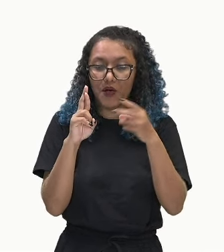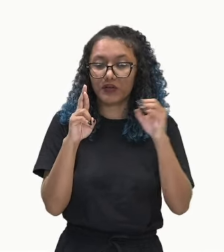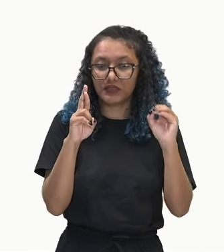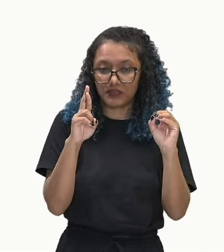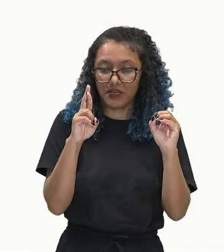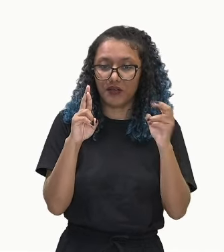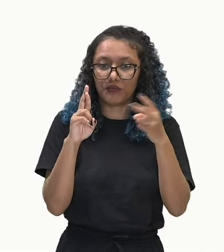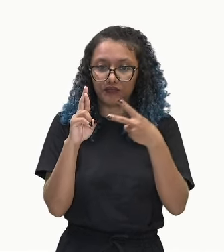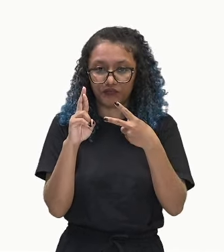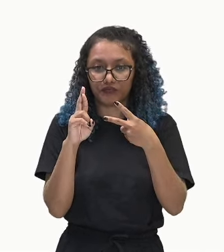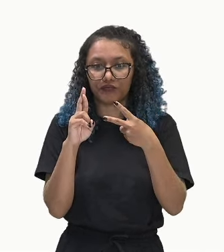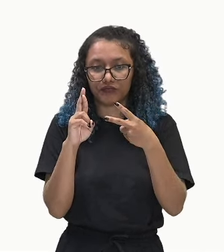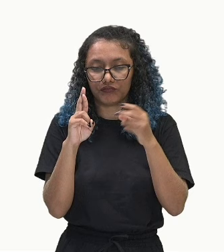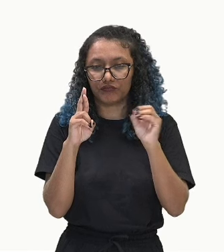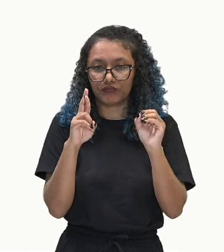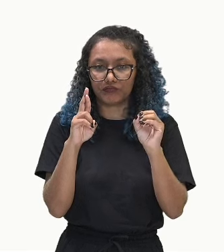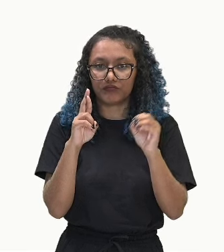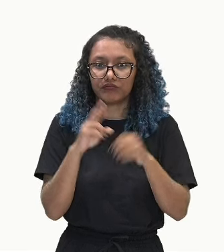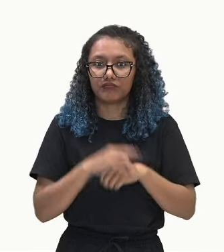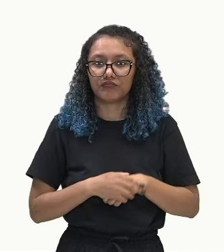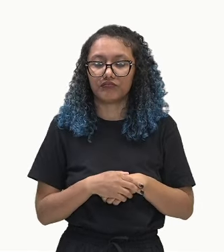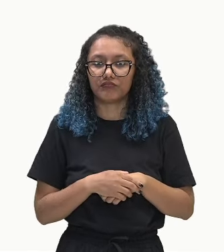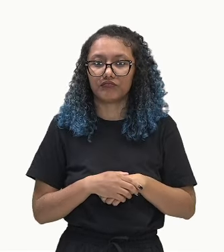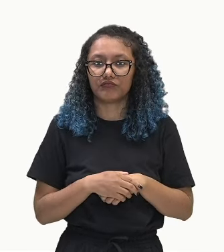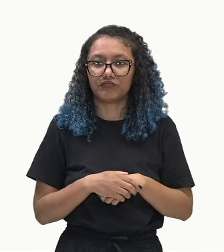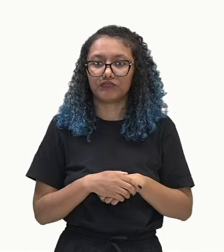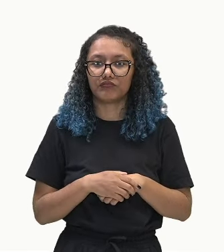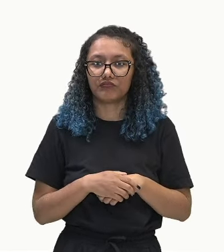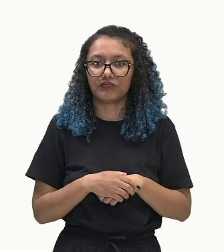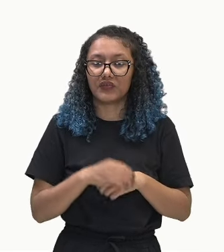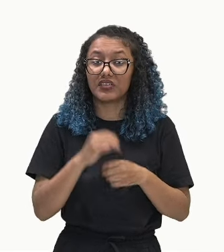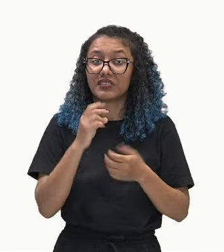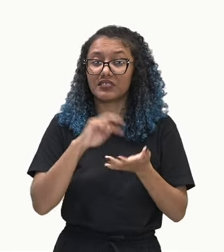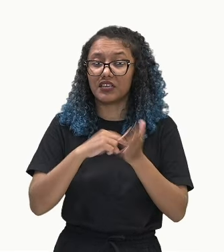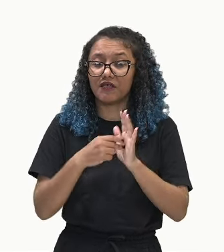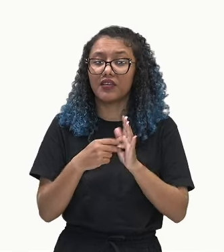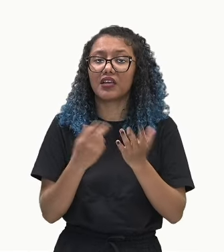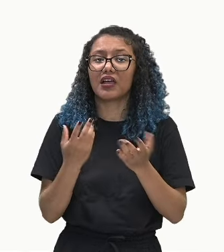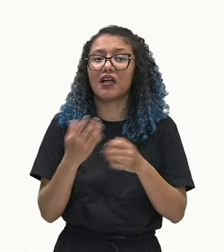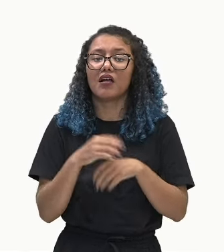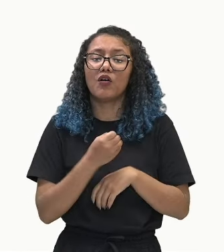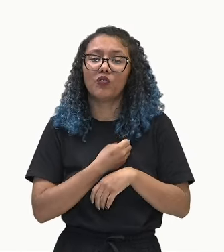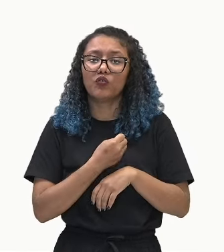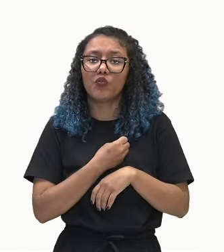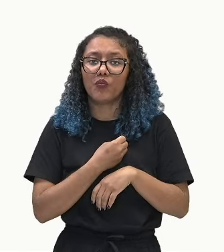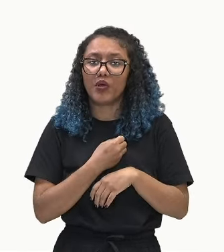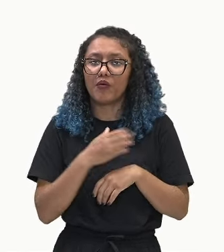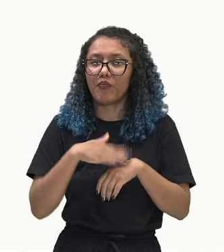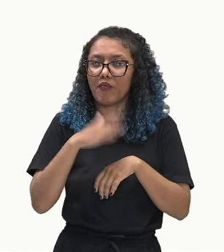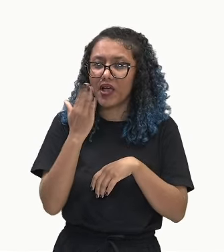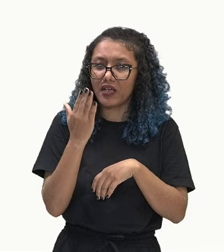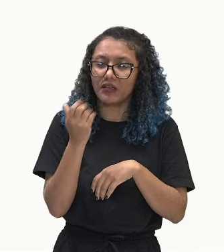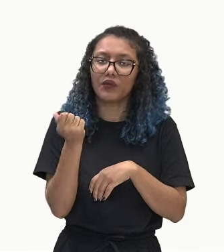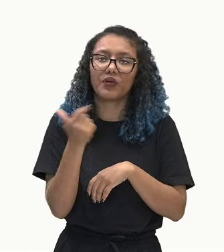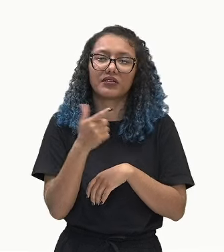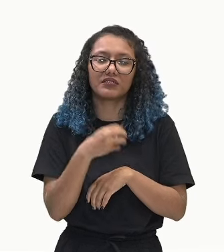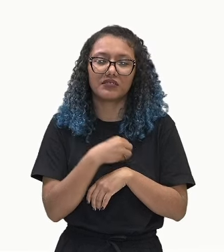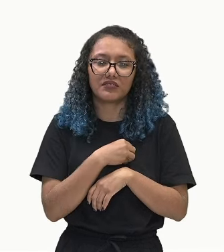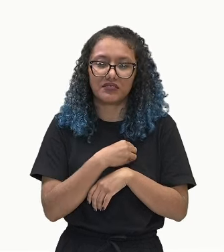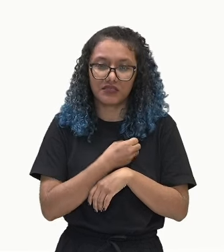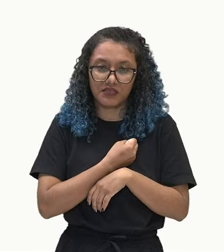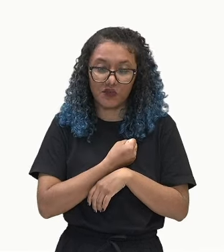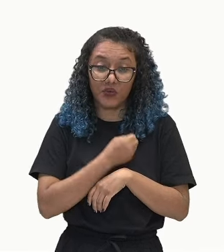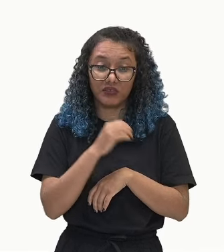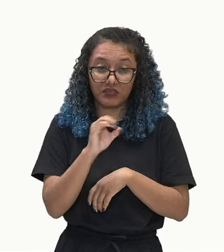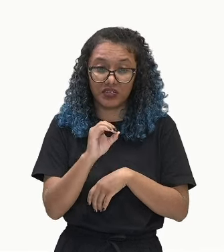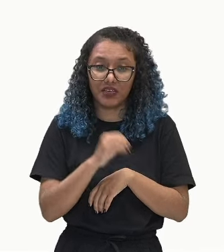positiva. Os valores maiores que zero são valores positivos. Então, a PA é crescente quando a sua razão é